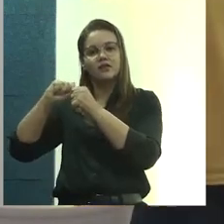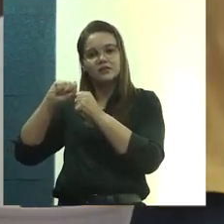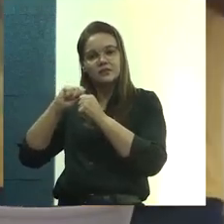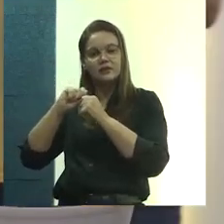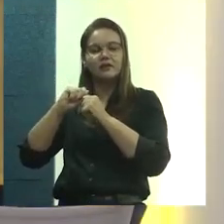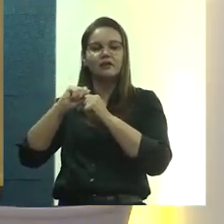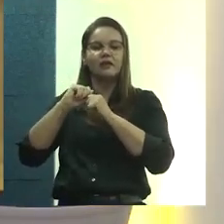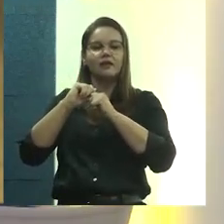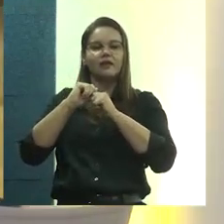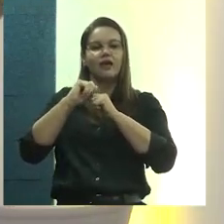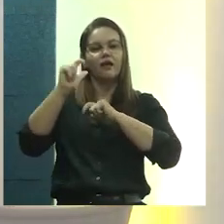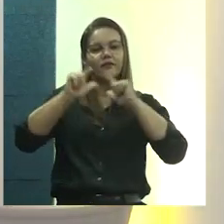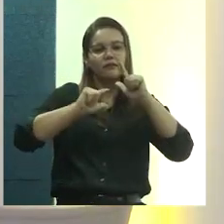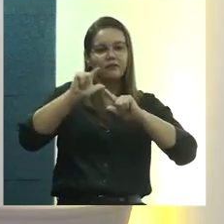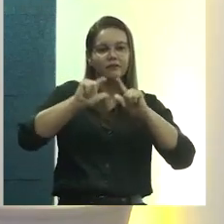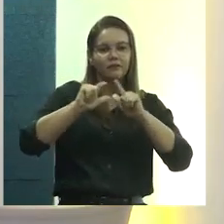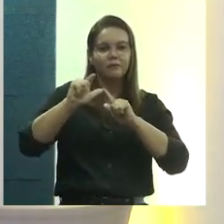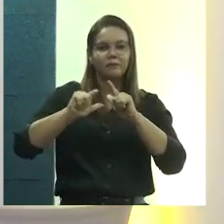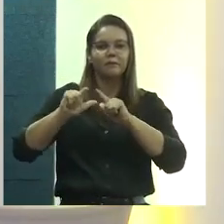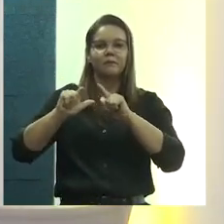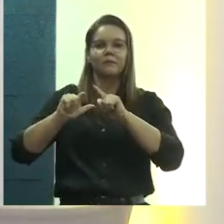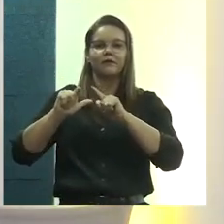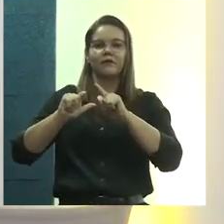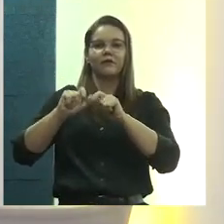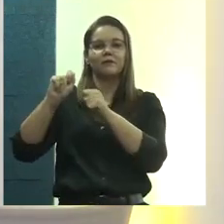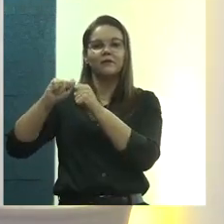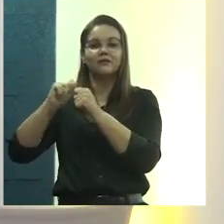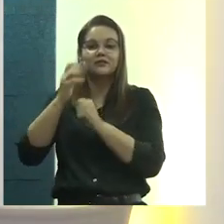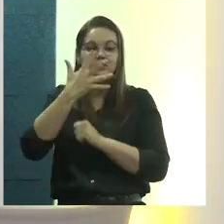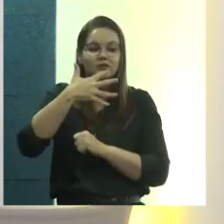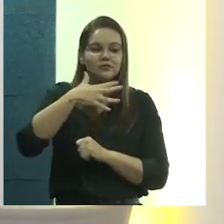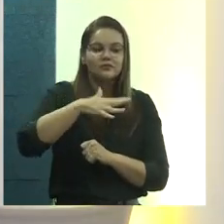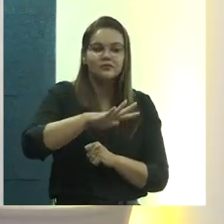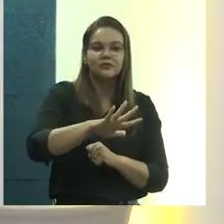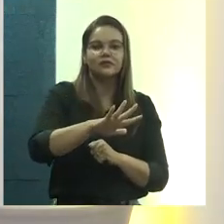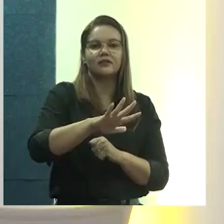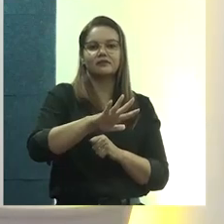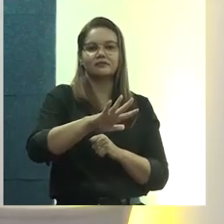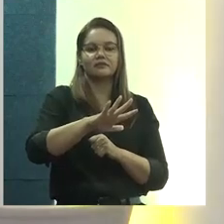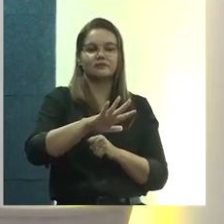trabalho no sentido de fazer com que as crianças